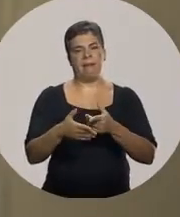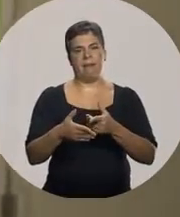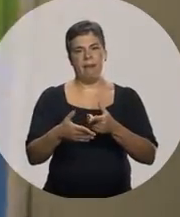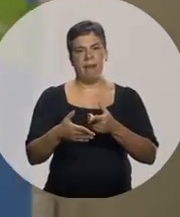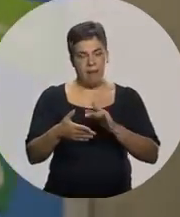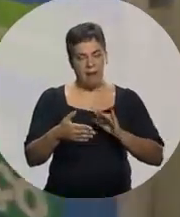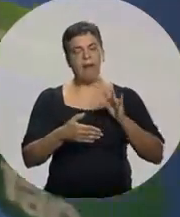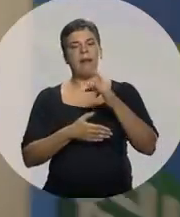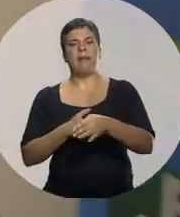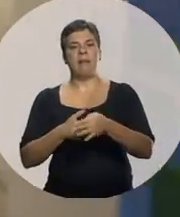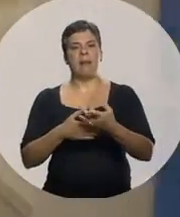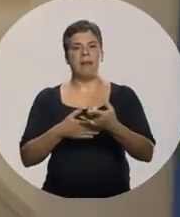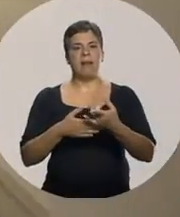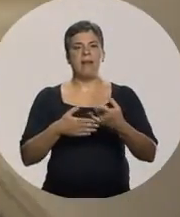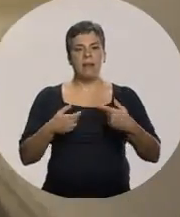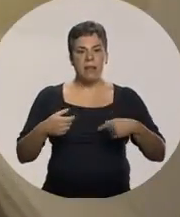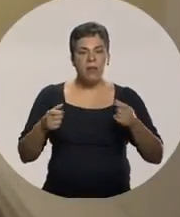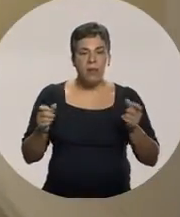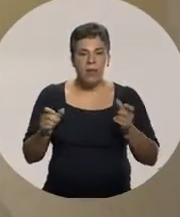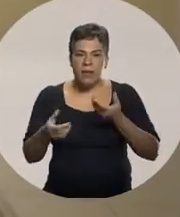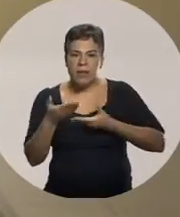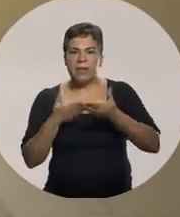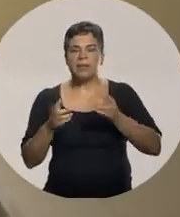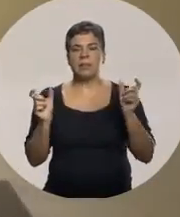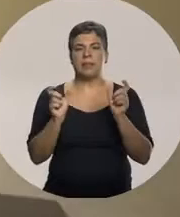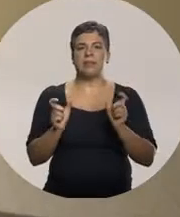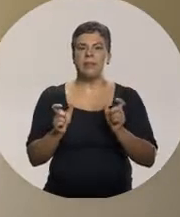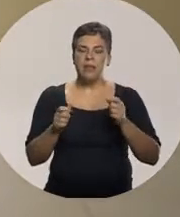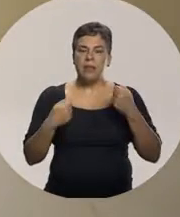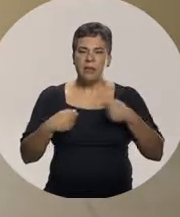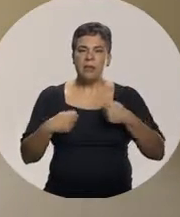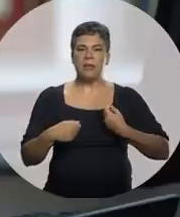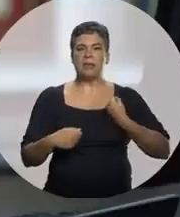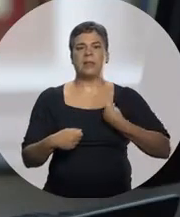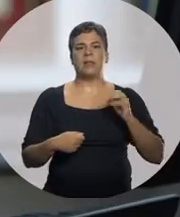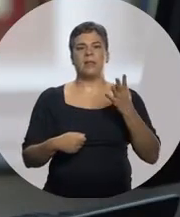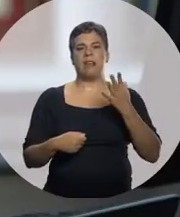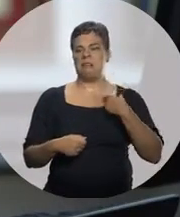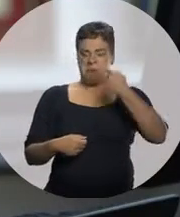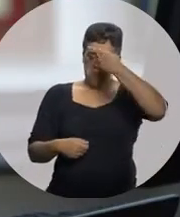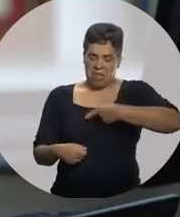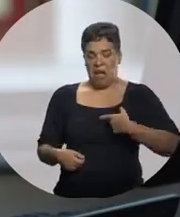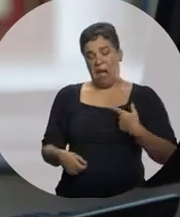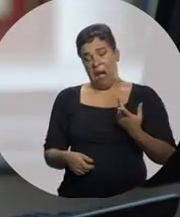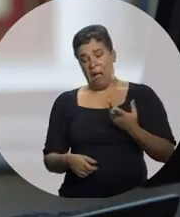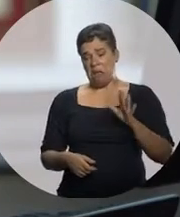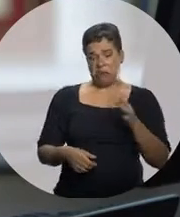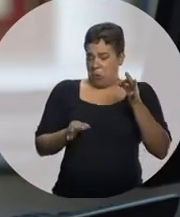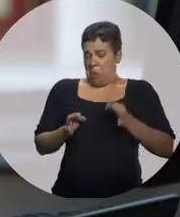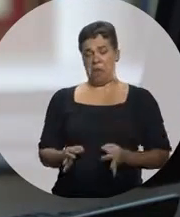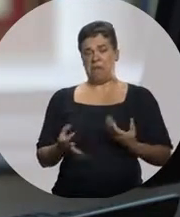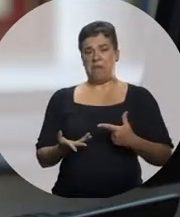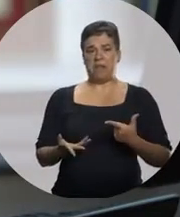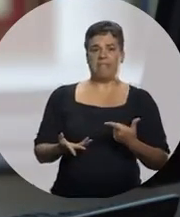Então, essa mudança de cultura, ela precisa existir Porque senão, como é que você vai pensar que aquele imperfeito, entre aspas, né?